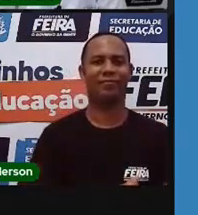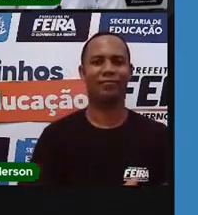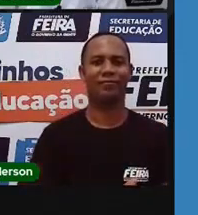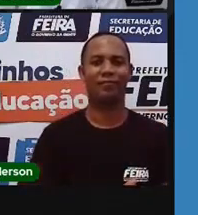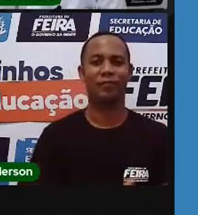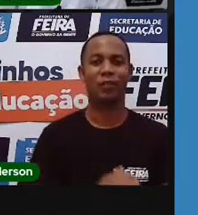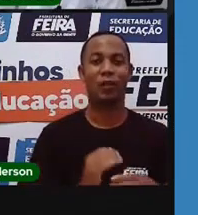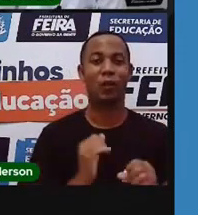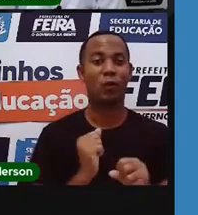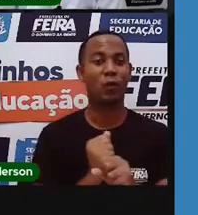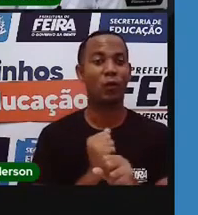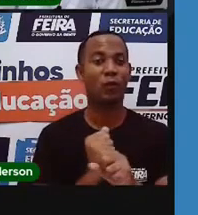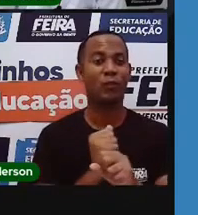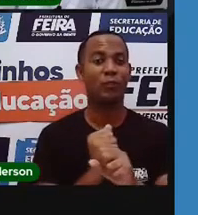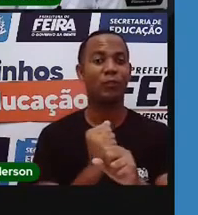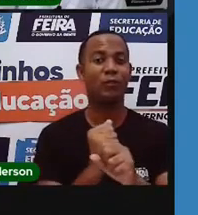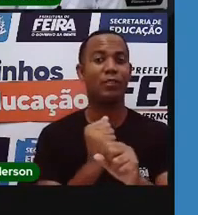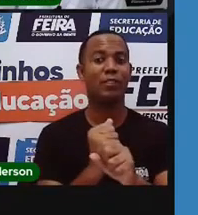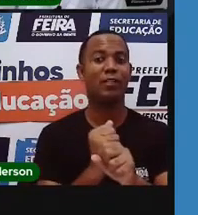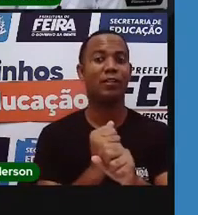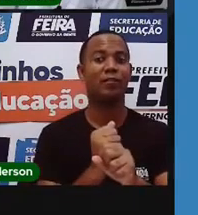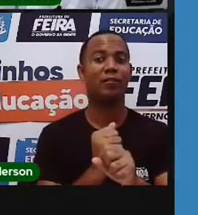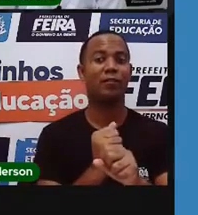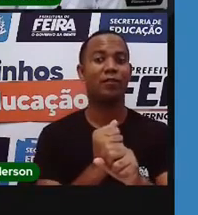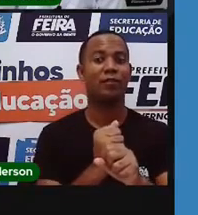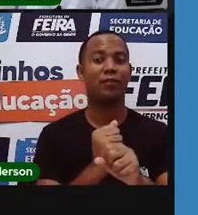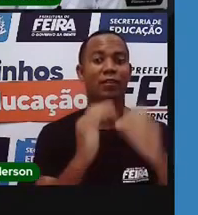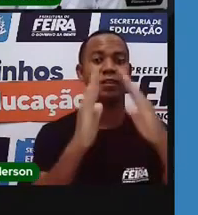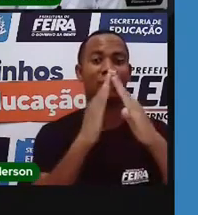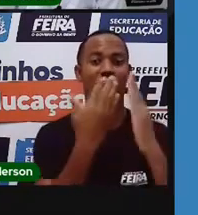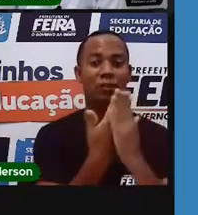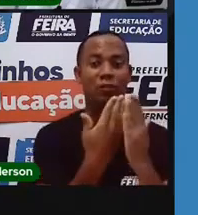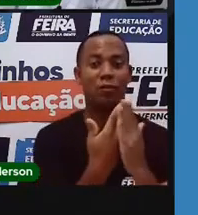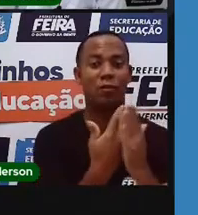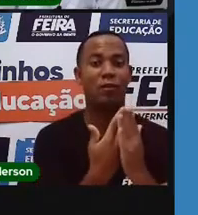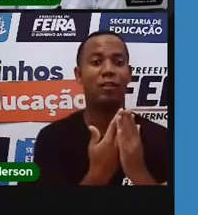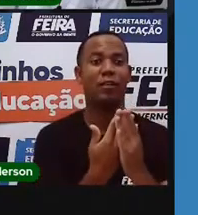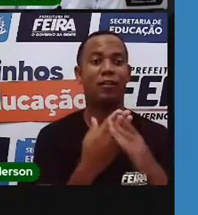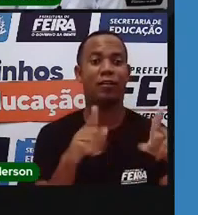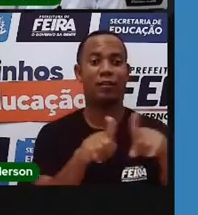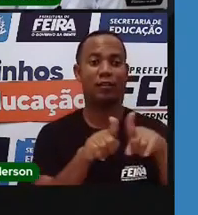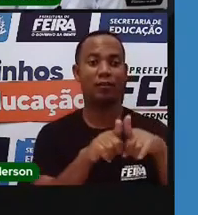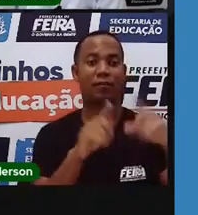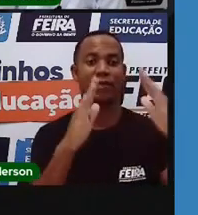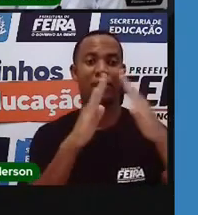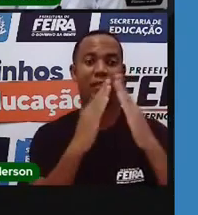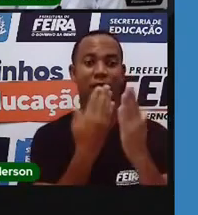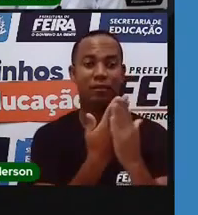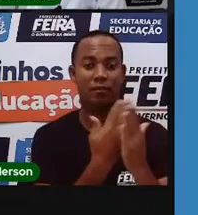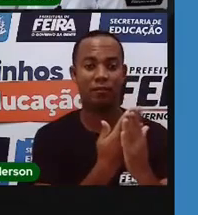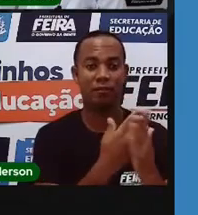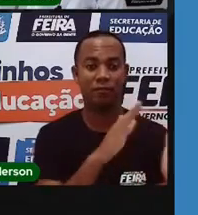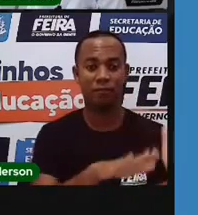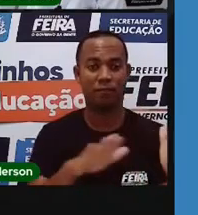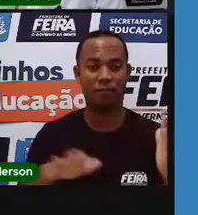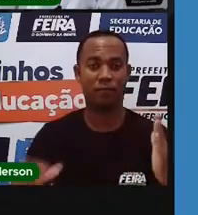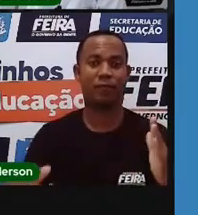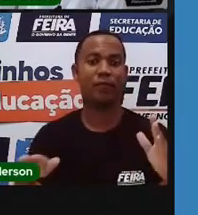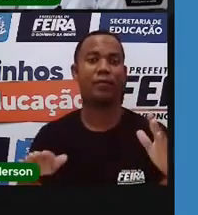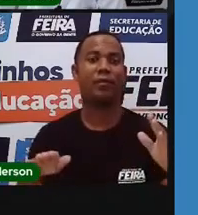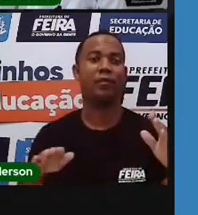construção e financiamento de escolas, creches, bibliotecas e parques